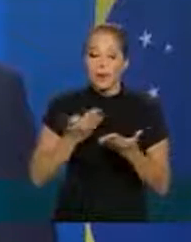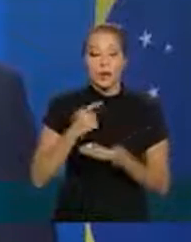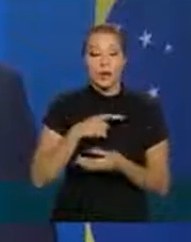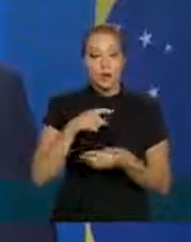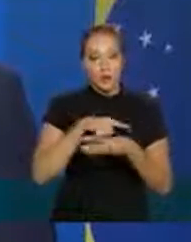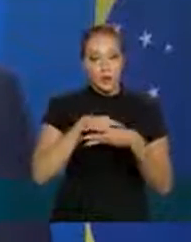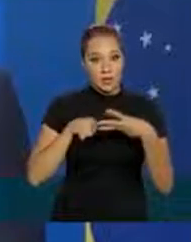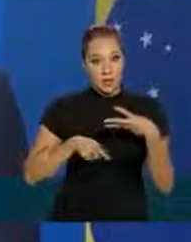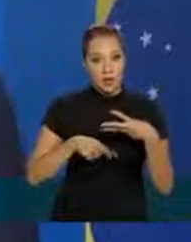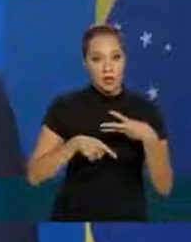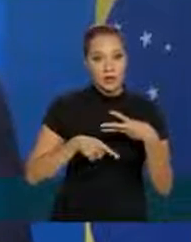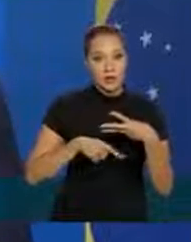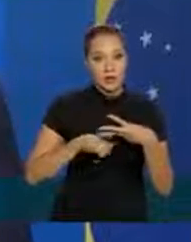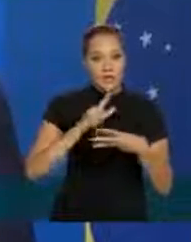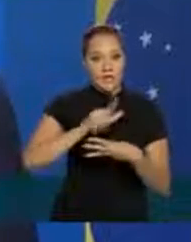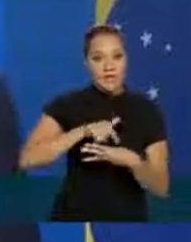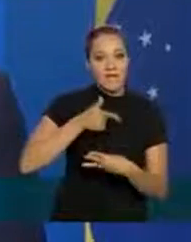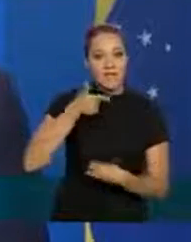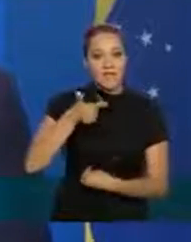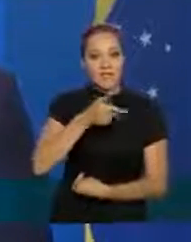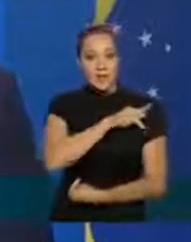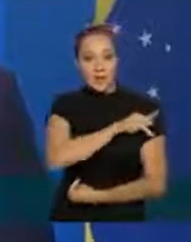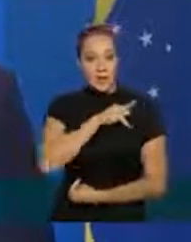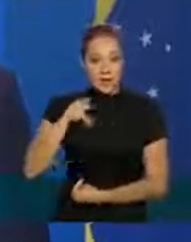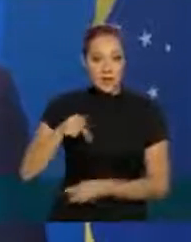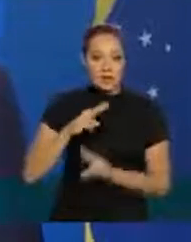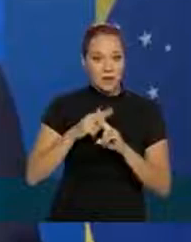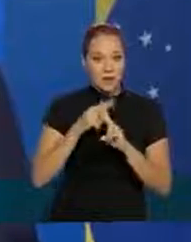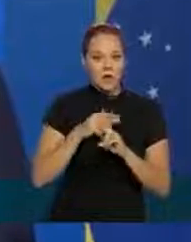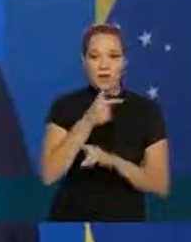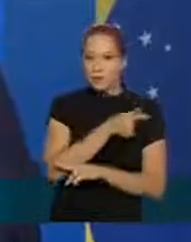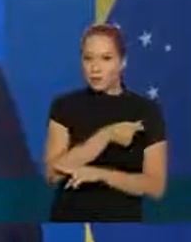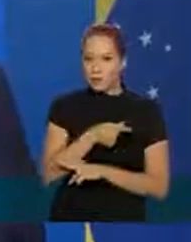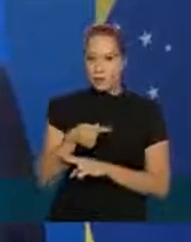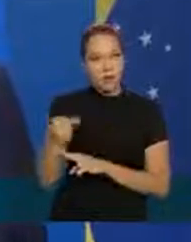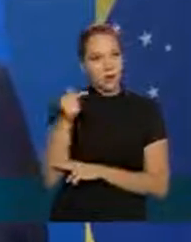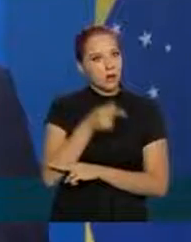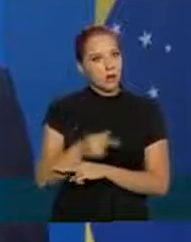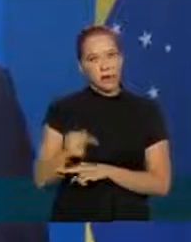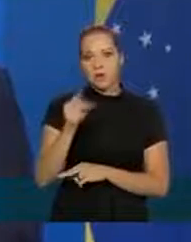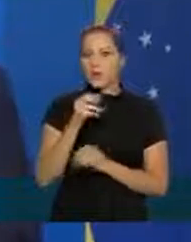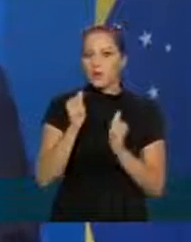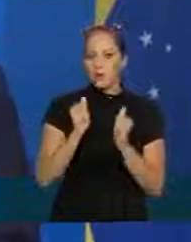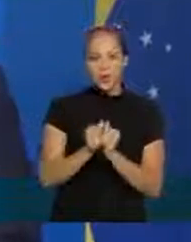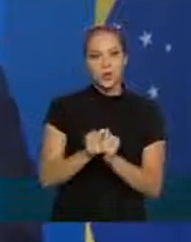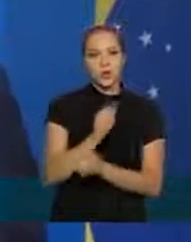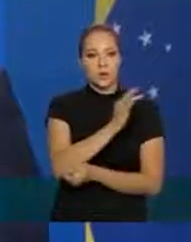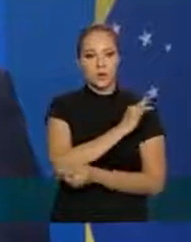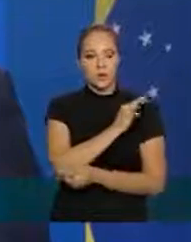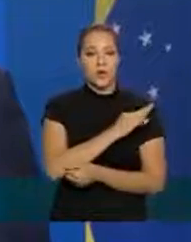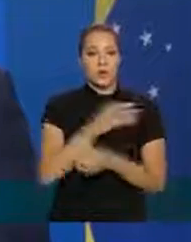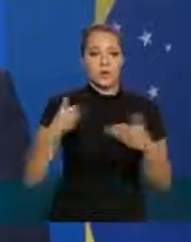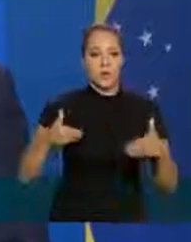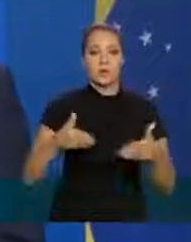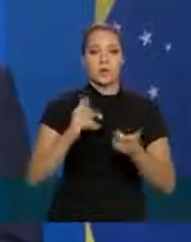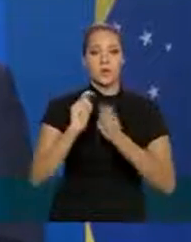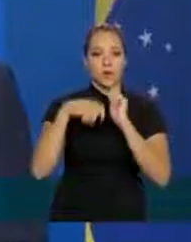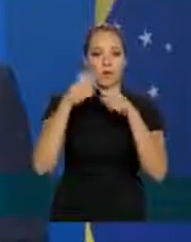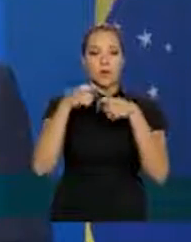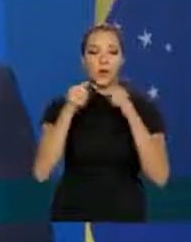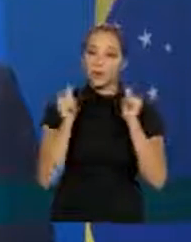-presidentes da Caixa que na verdade estão a semana inteira com técnicos do Ministério da Economia do INSS